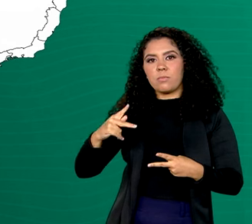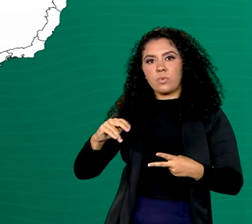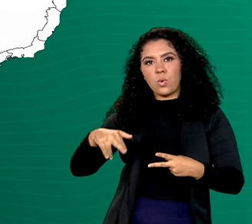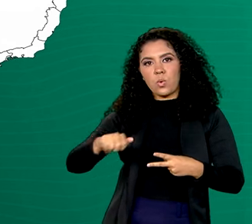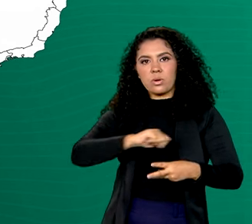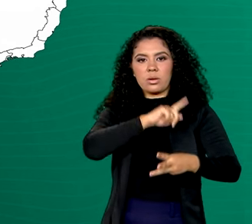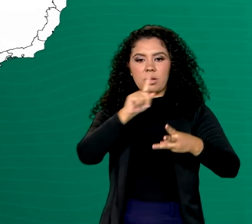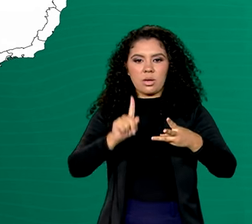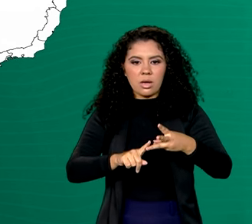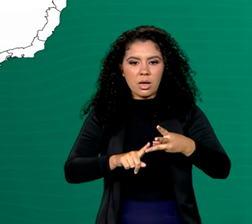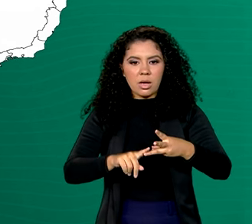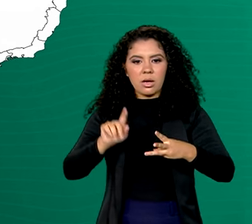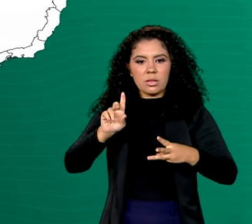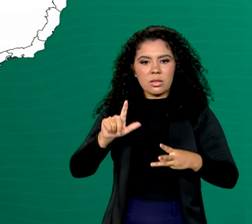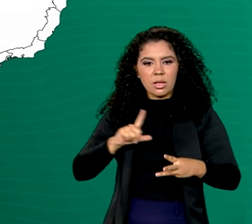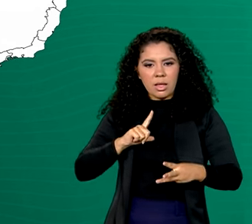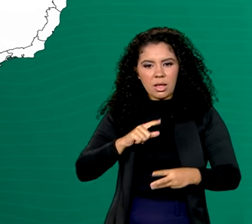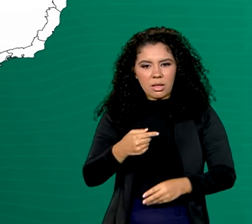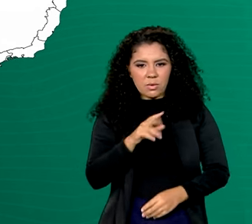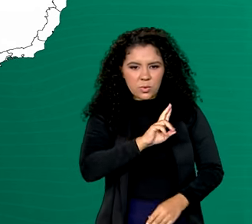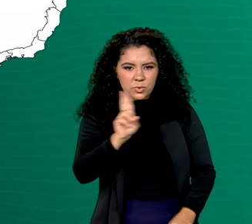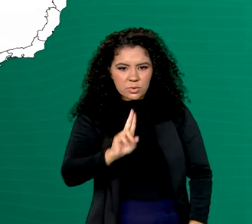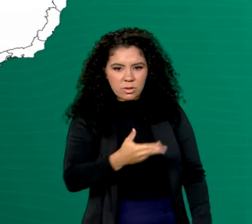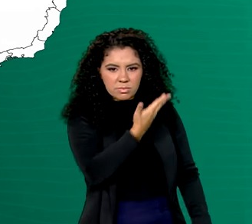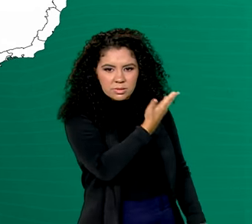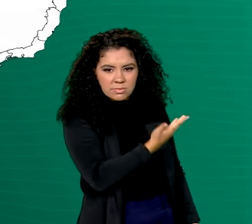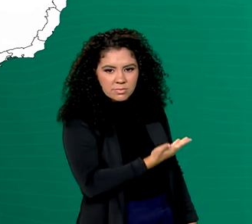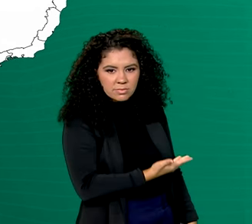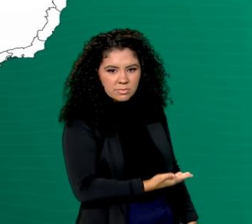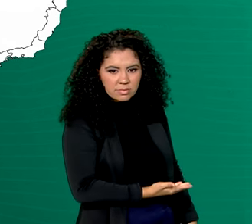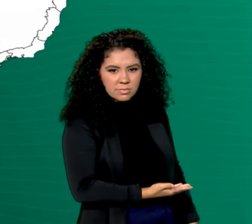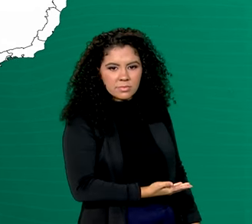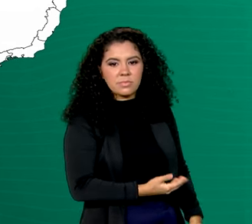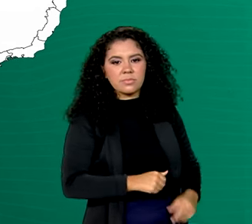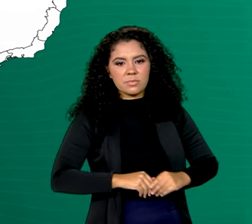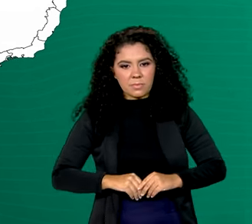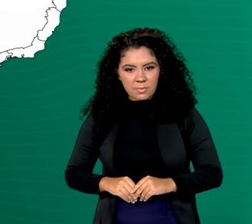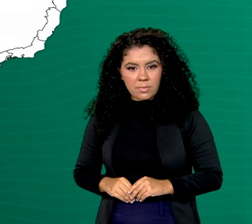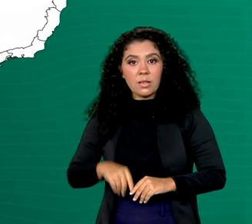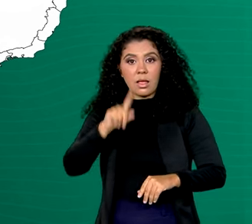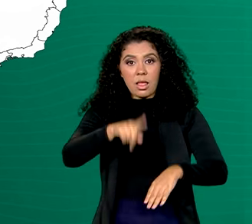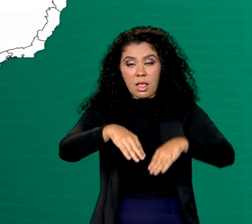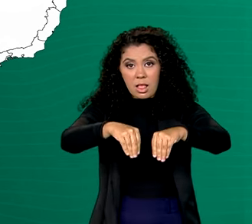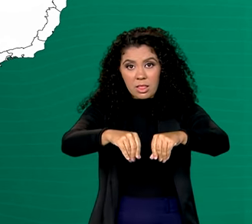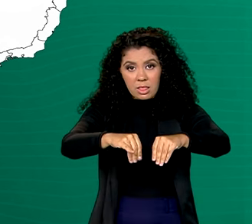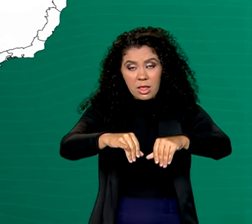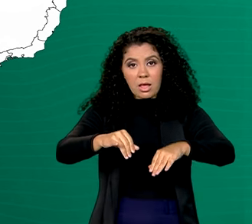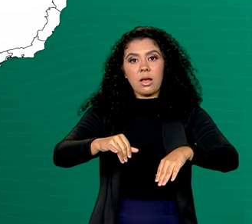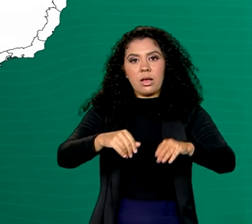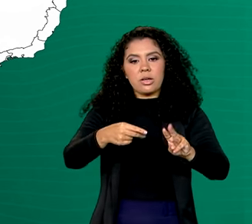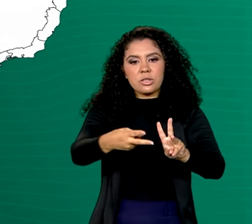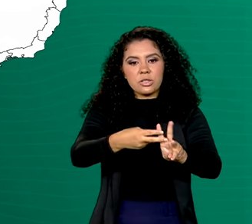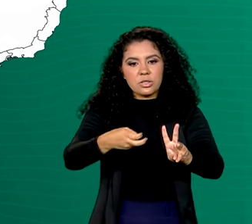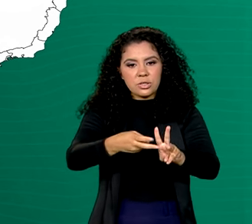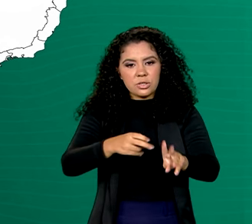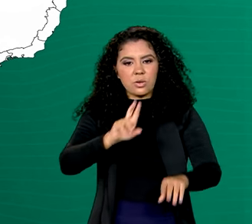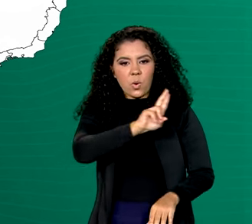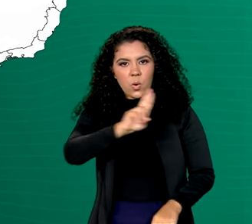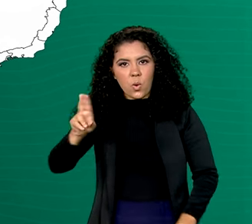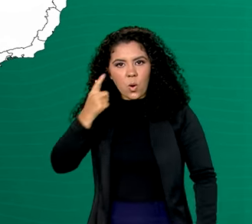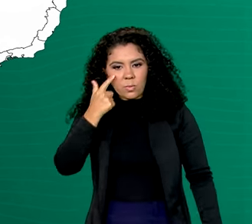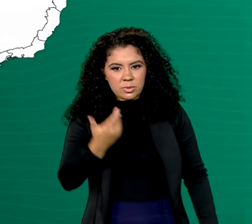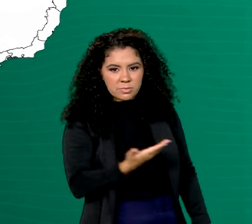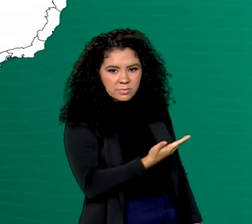Urueuauau, Caiapó, Araliboia e Mundurucu. As terras indígenas Trincheira Bacajá e